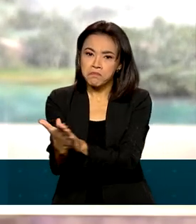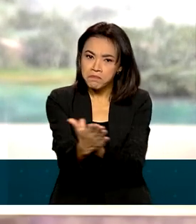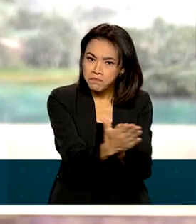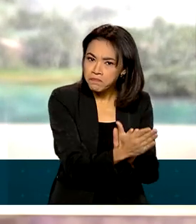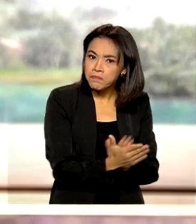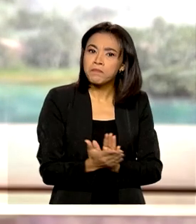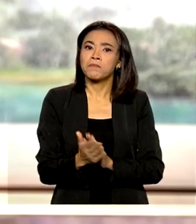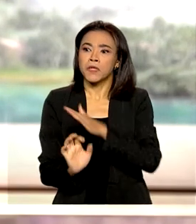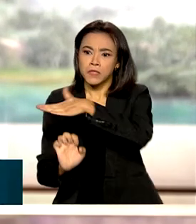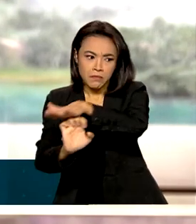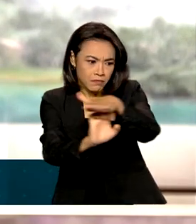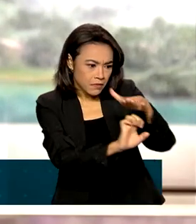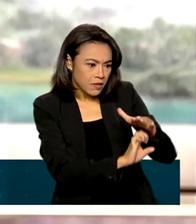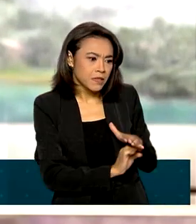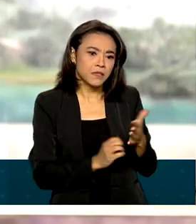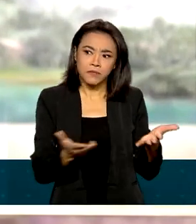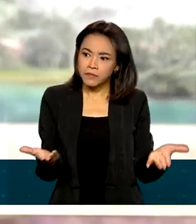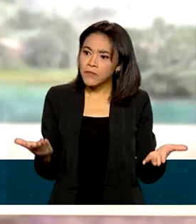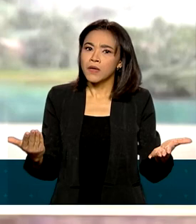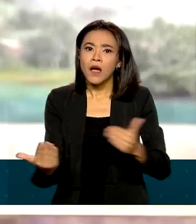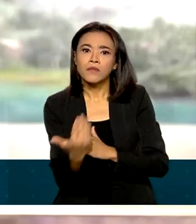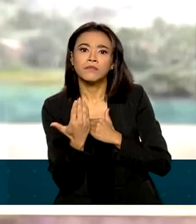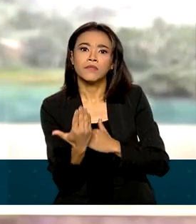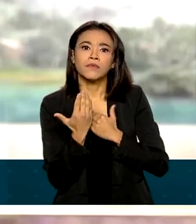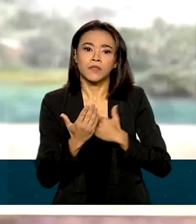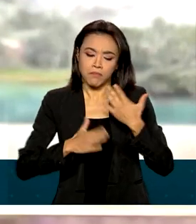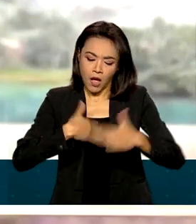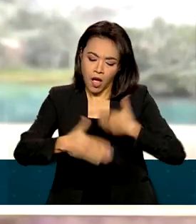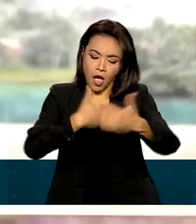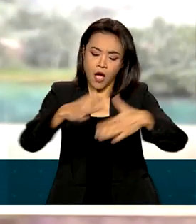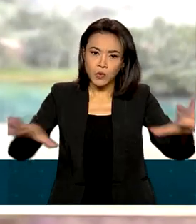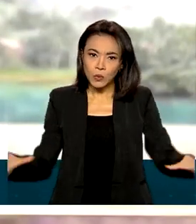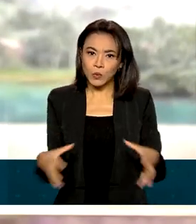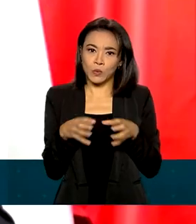empresarial para a promoção e o desenvolvimento do BRICS.